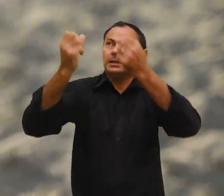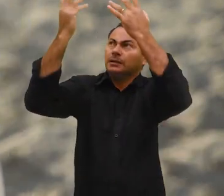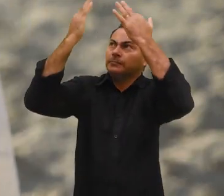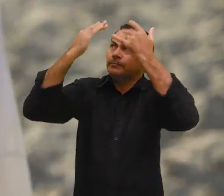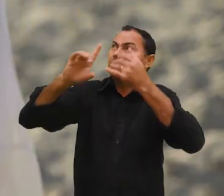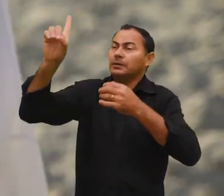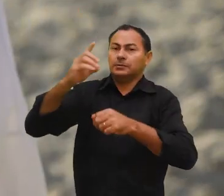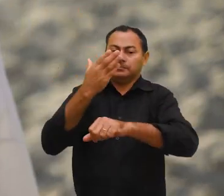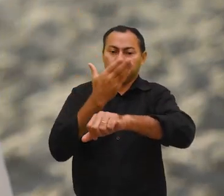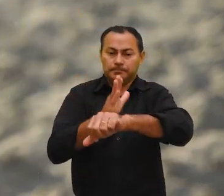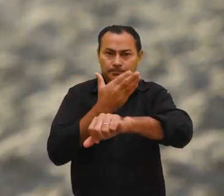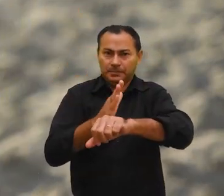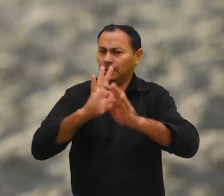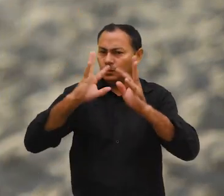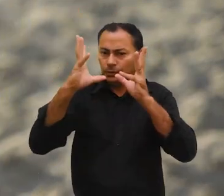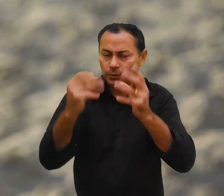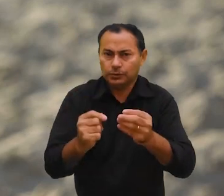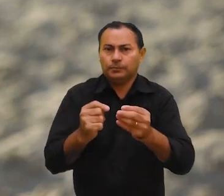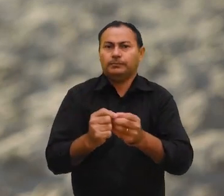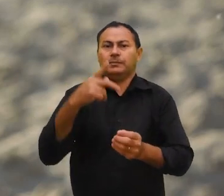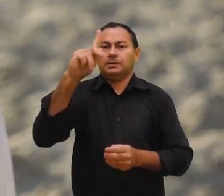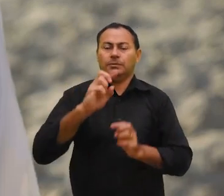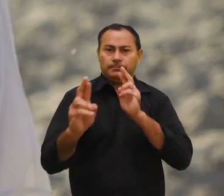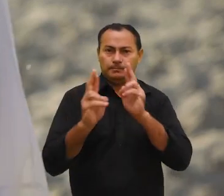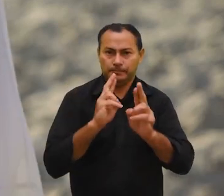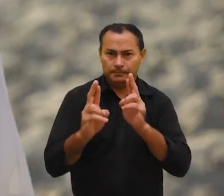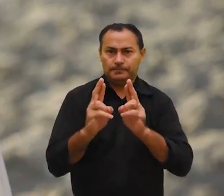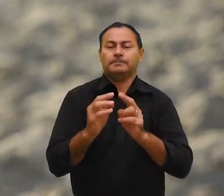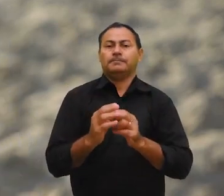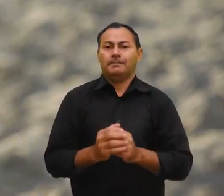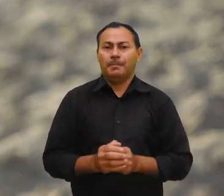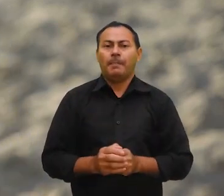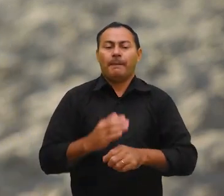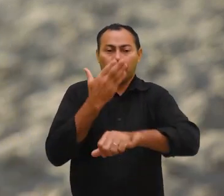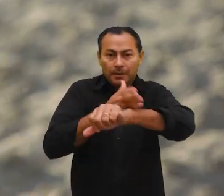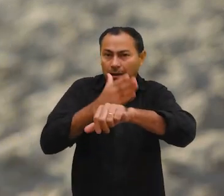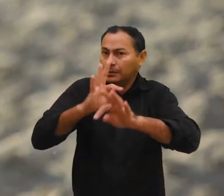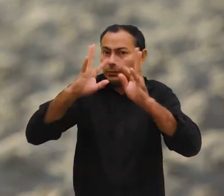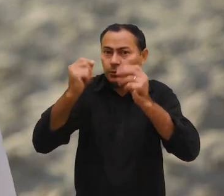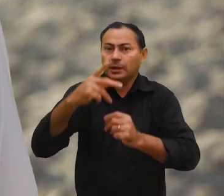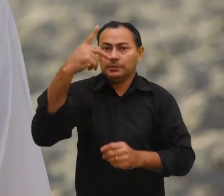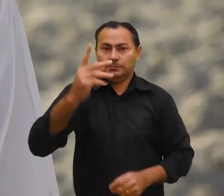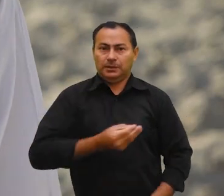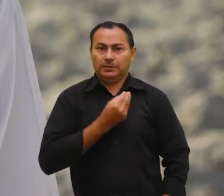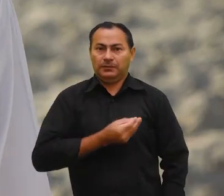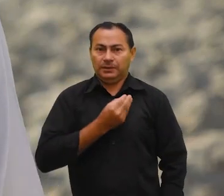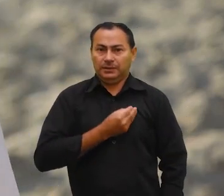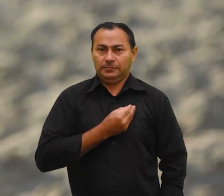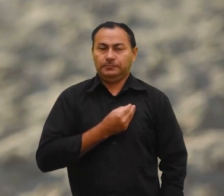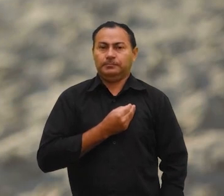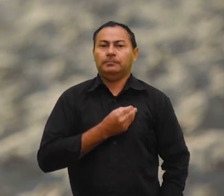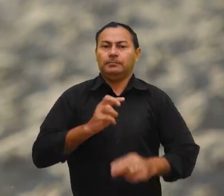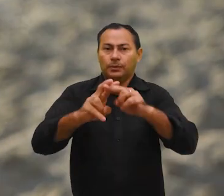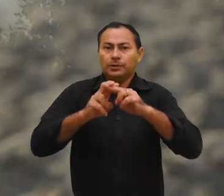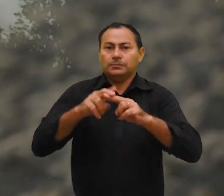precisa da graça de Deus para aplicar tudo isso nos seus relacionamentos, para aplicar tudo isso na sua vida.